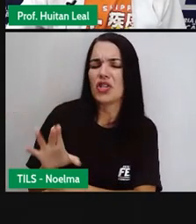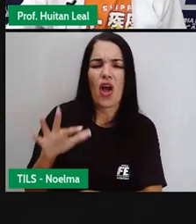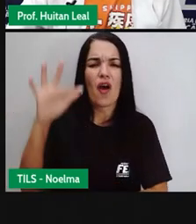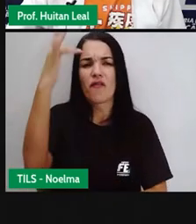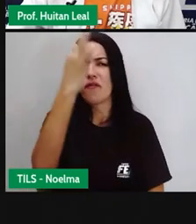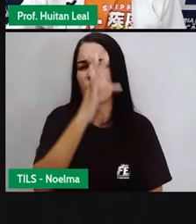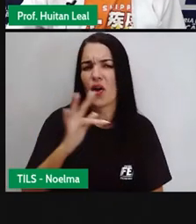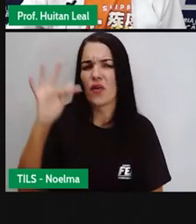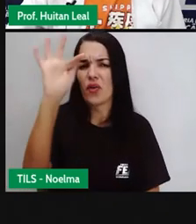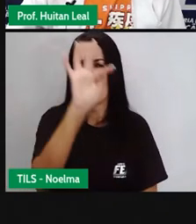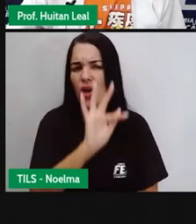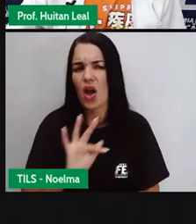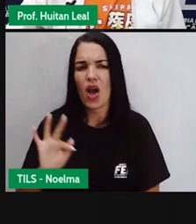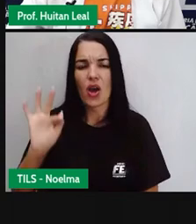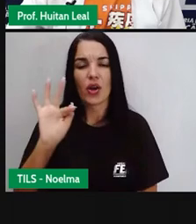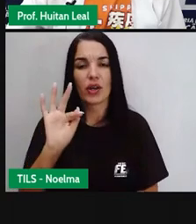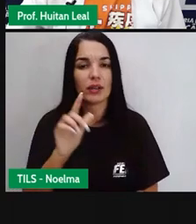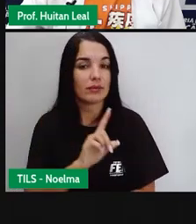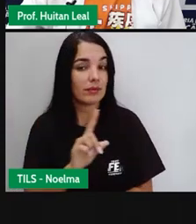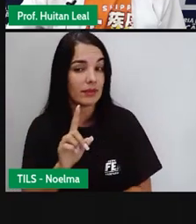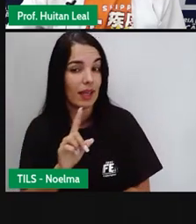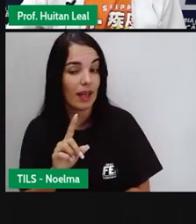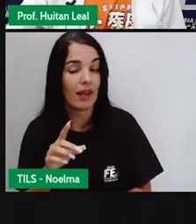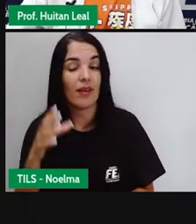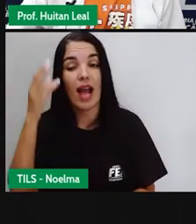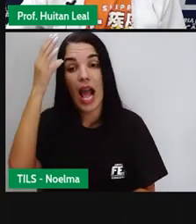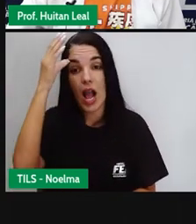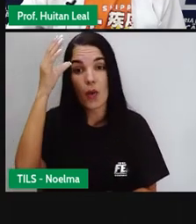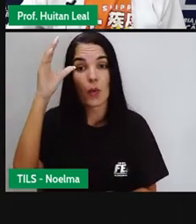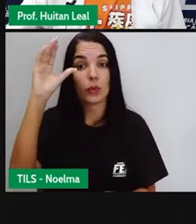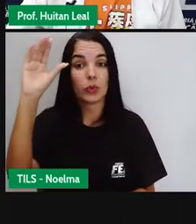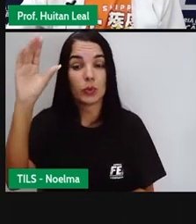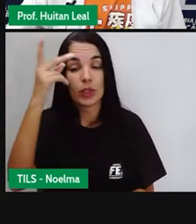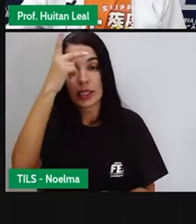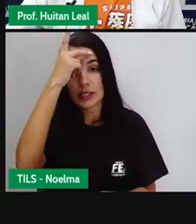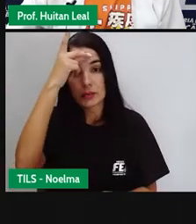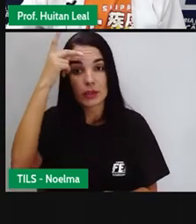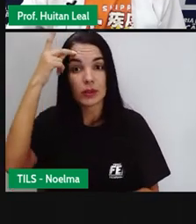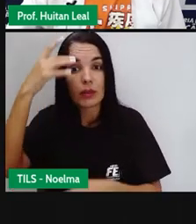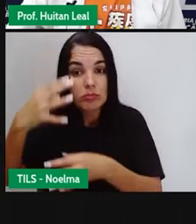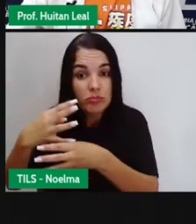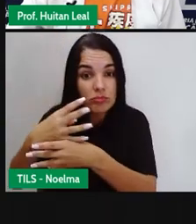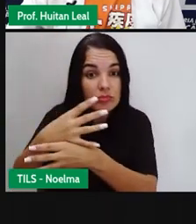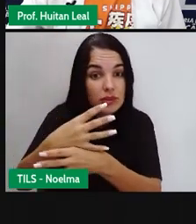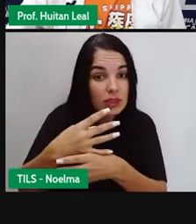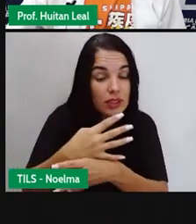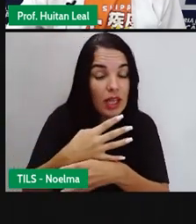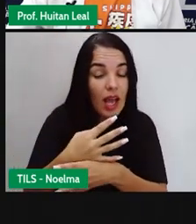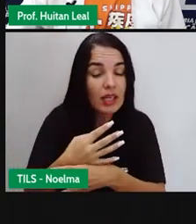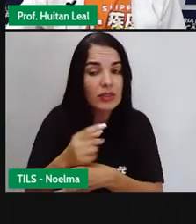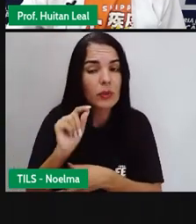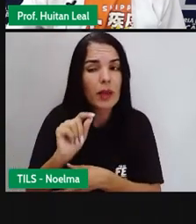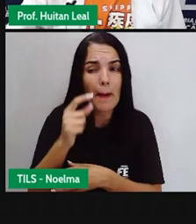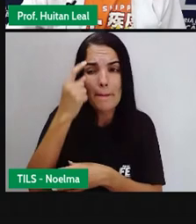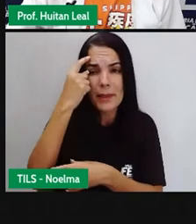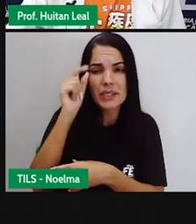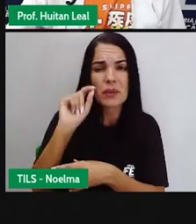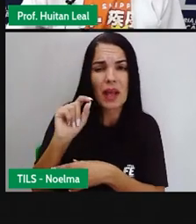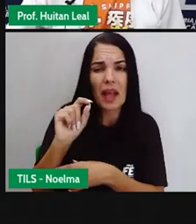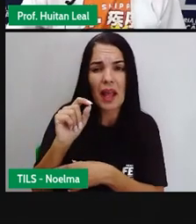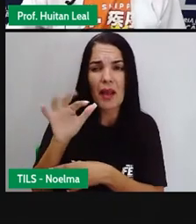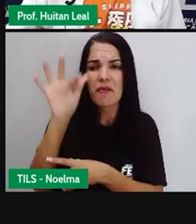muito tempo, nunca foi, mas na cultura dos civilizados, aparentemente o índio é uma entidade